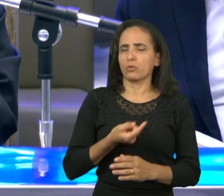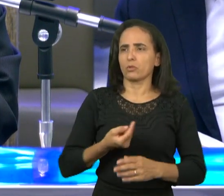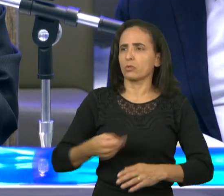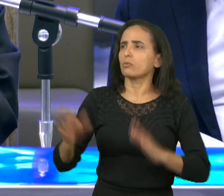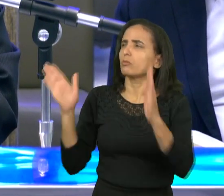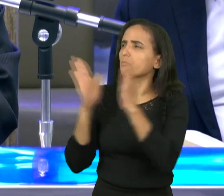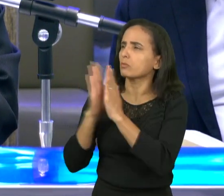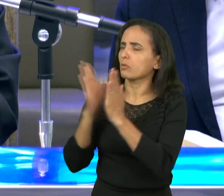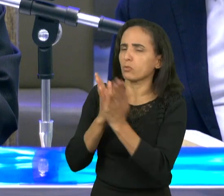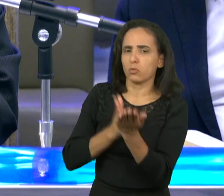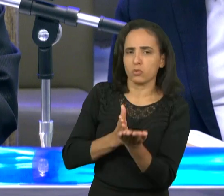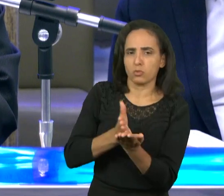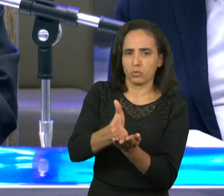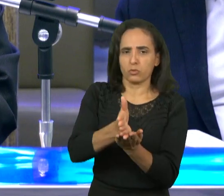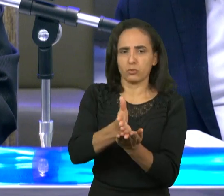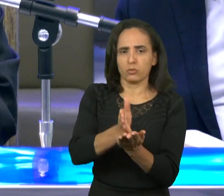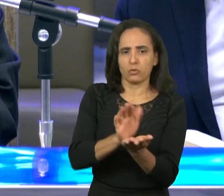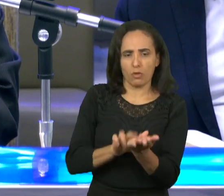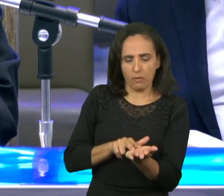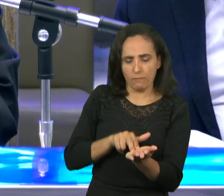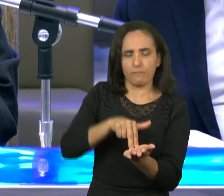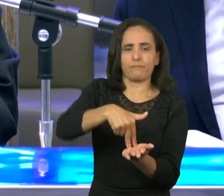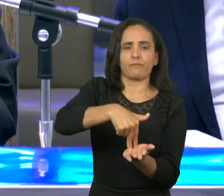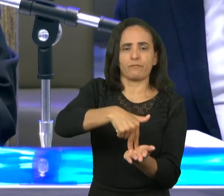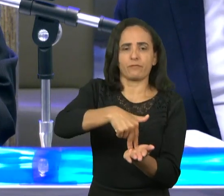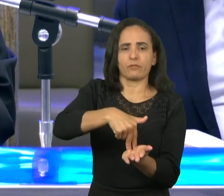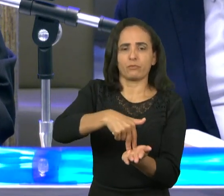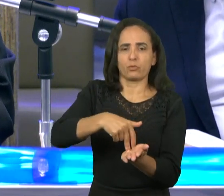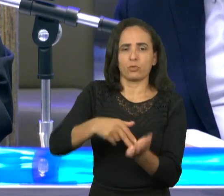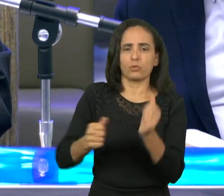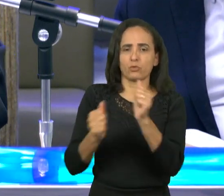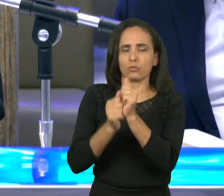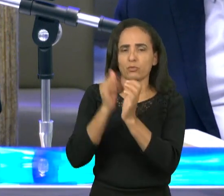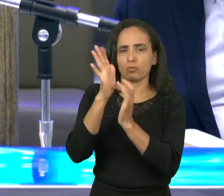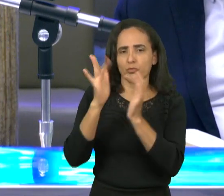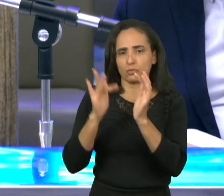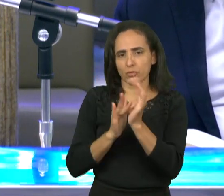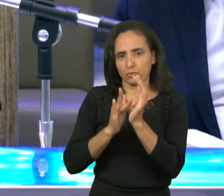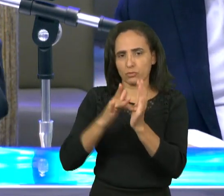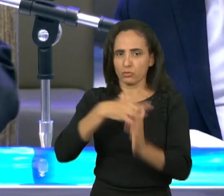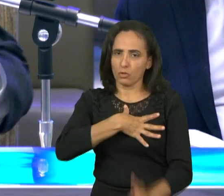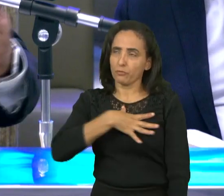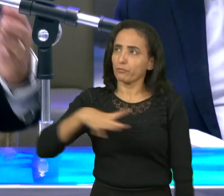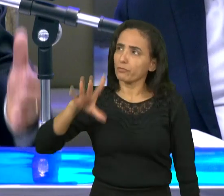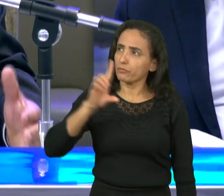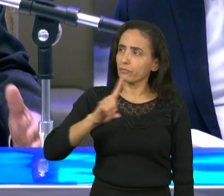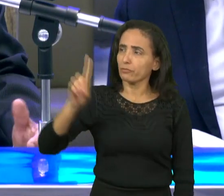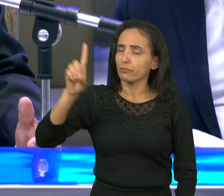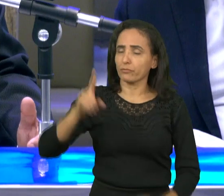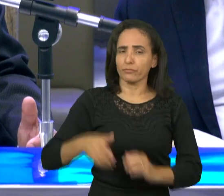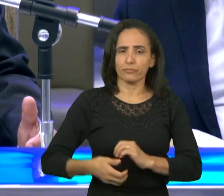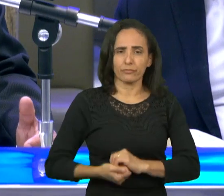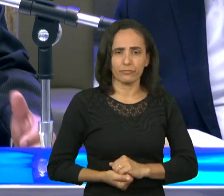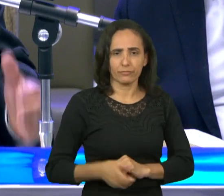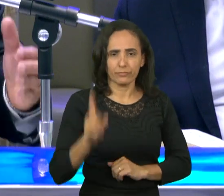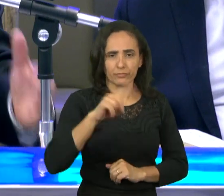em pé diante do Filho do Homem. Amém, meus irmãos? Ele diz, Vigiai,